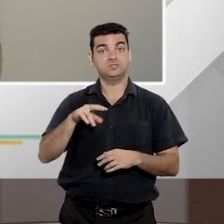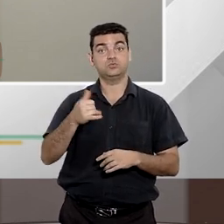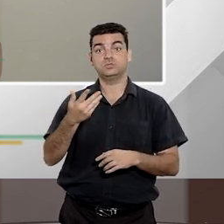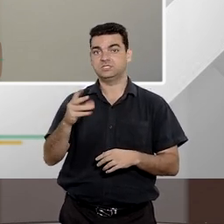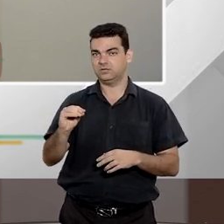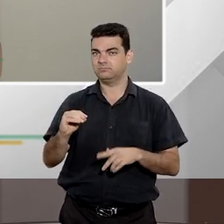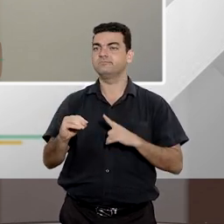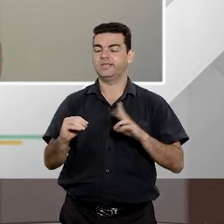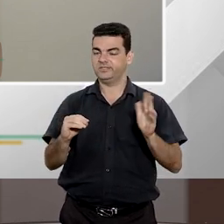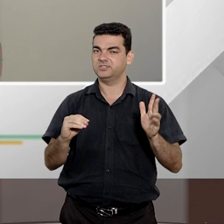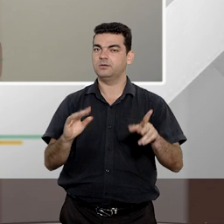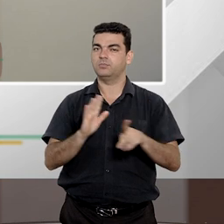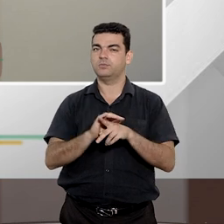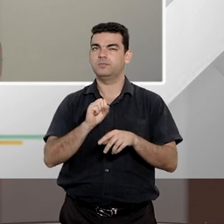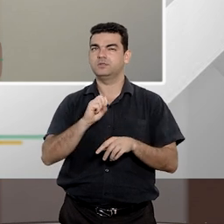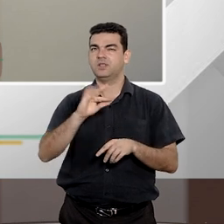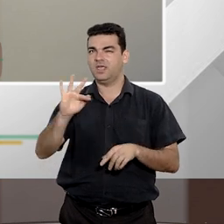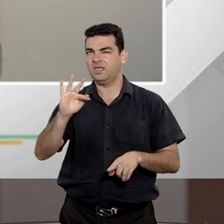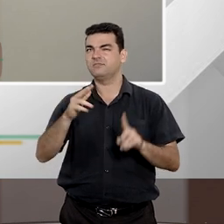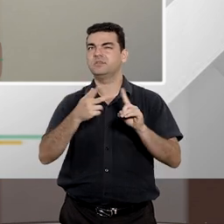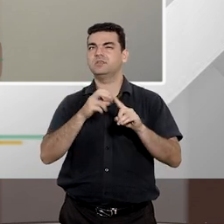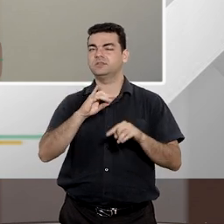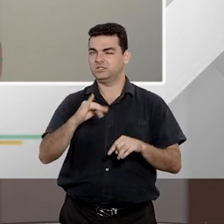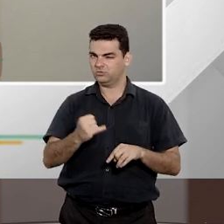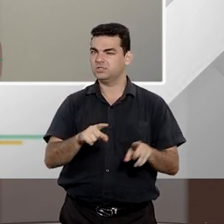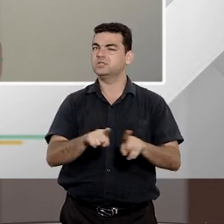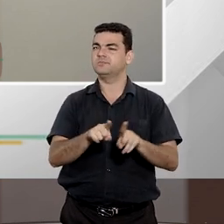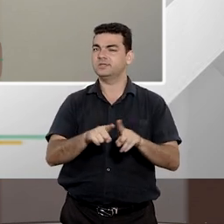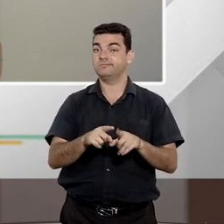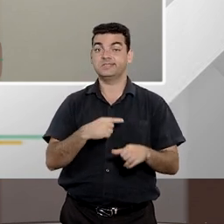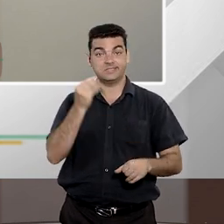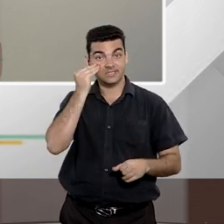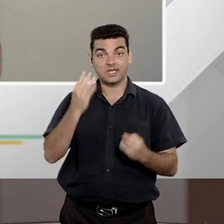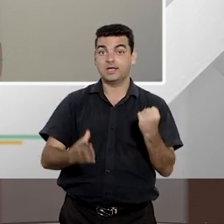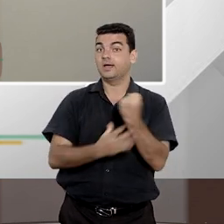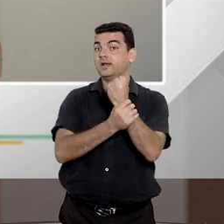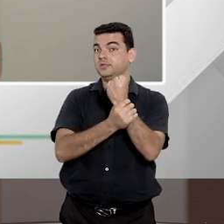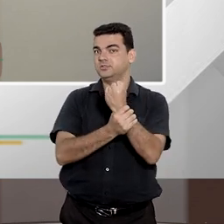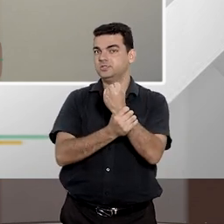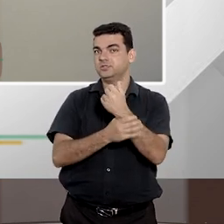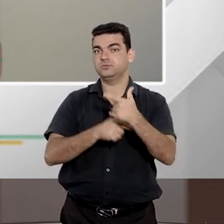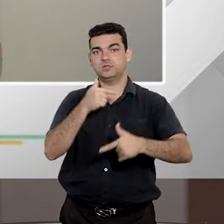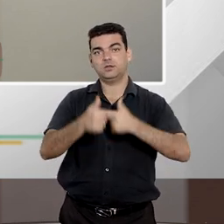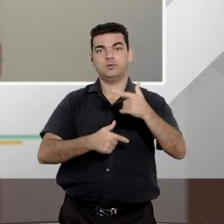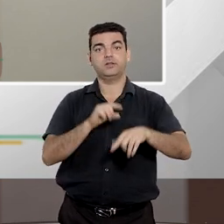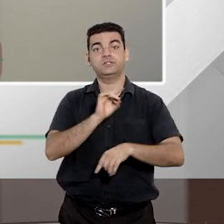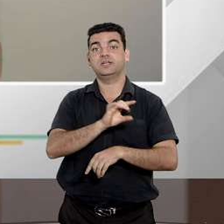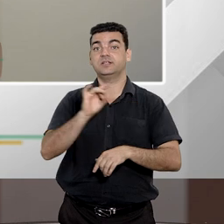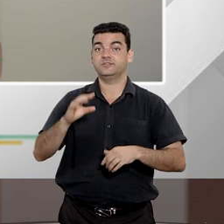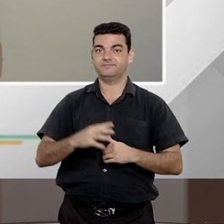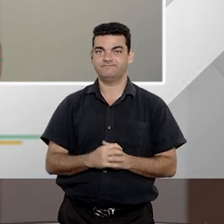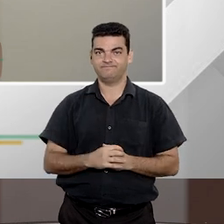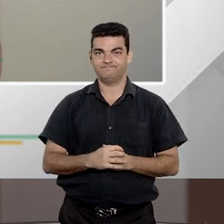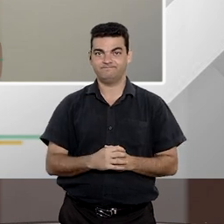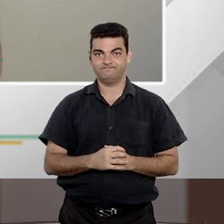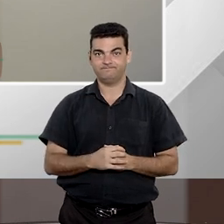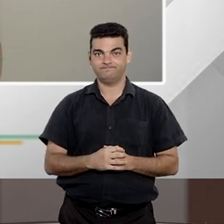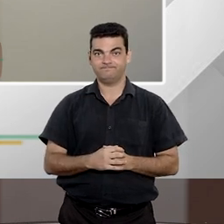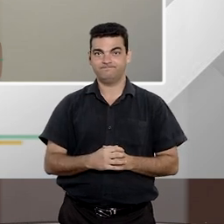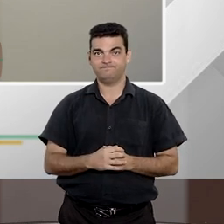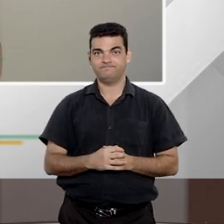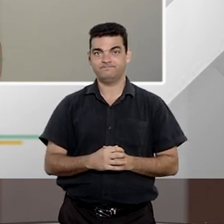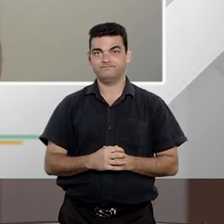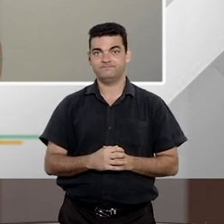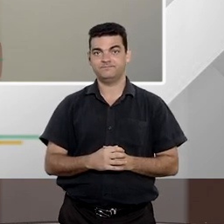tanto no STF como no STJ para garantir justamente o exercício dessas prerrogativas é